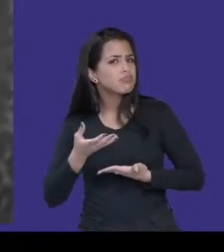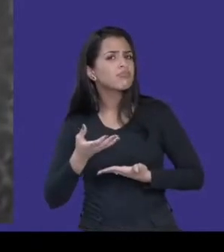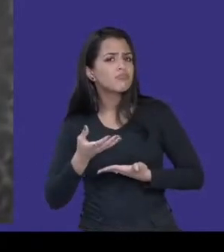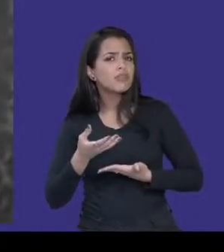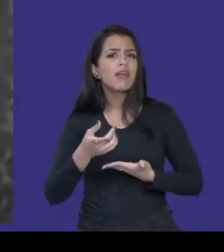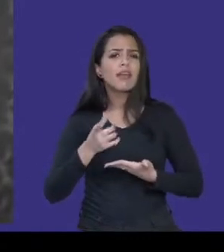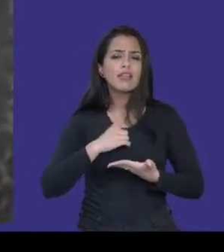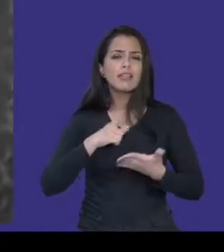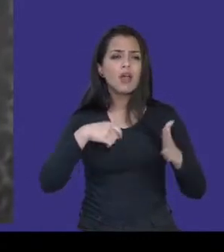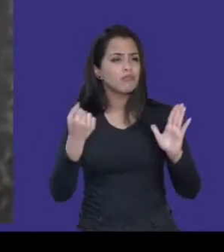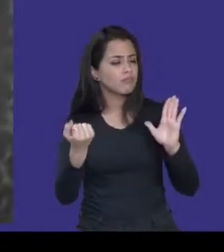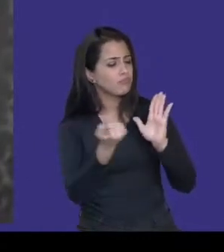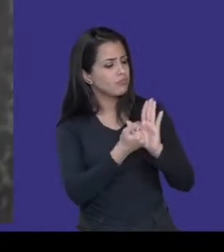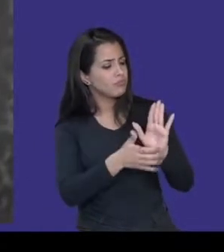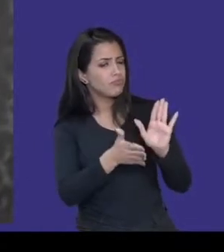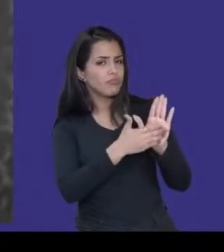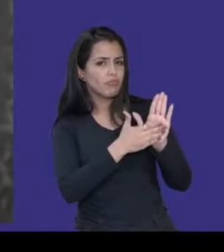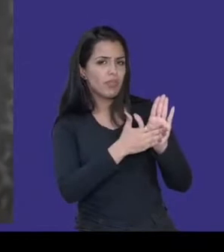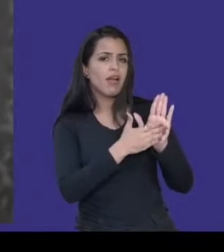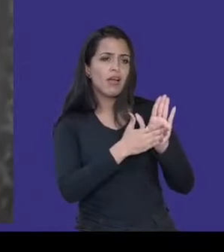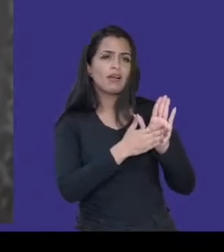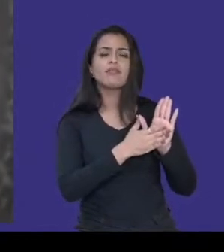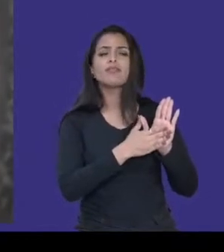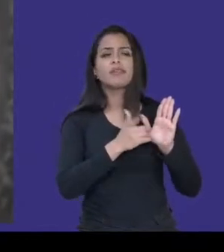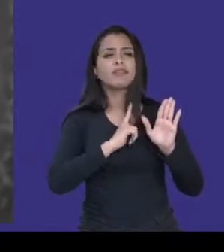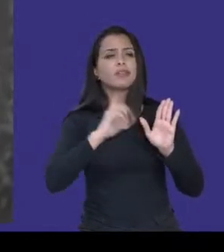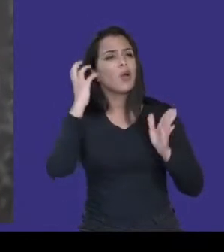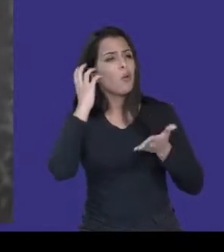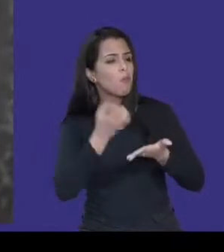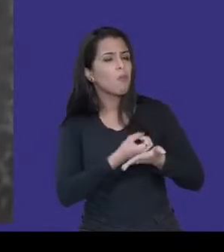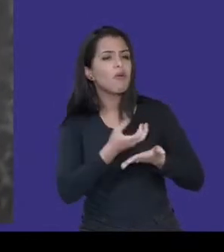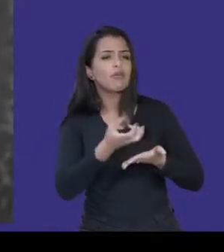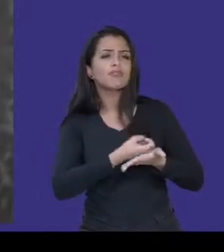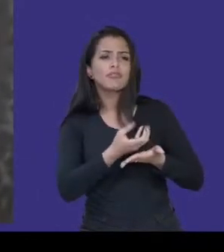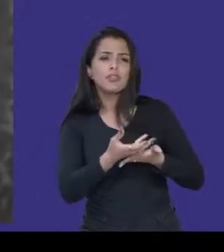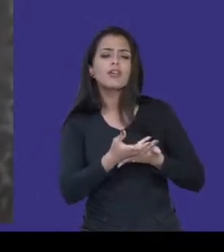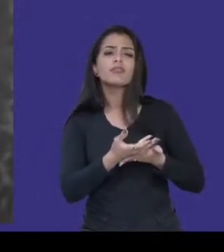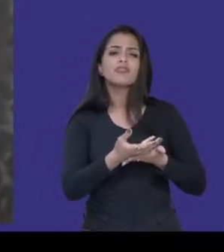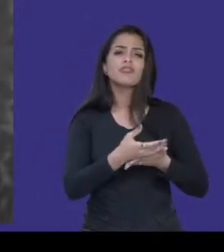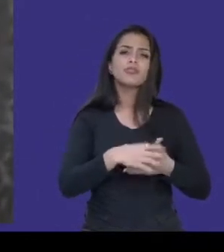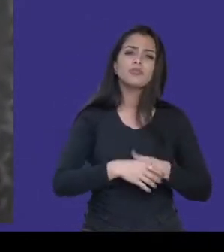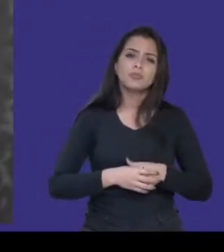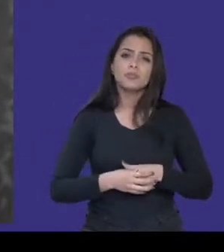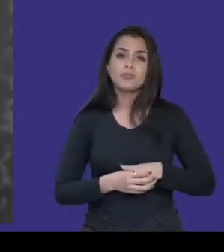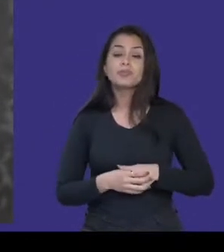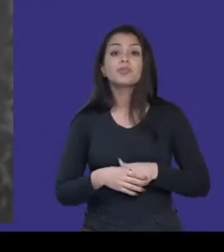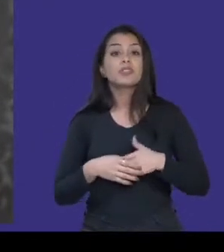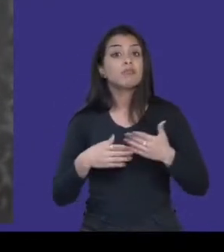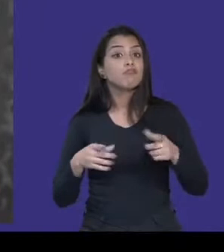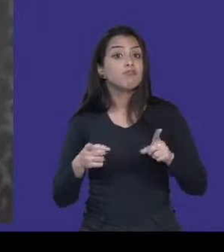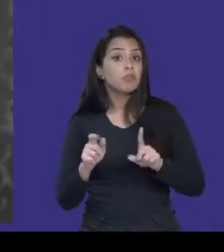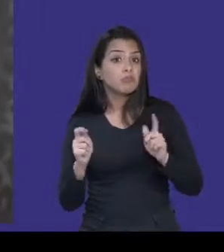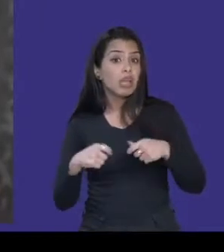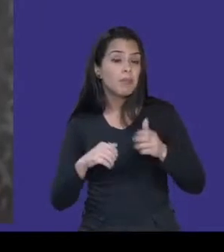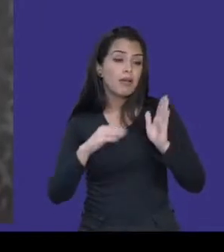imagem que marca aquele podcast. Então, eu posso deixar aquela tela, ou mesmo tirar esse logotipo e, no lugar